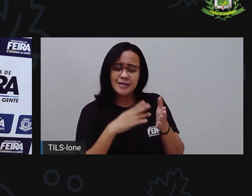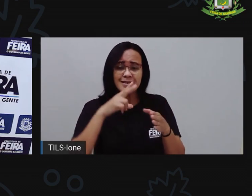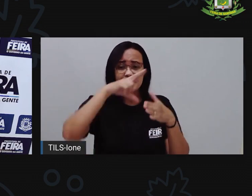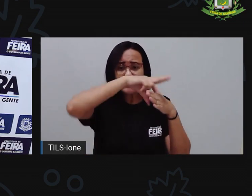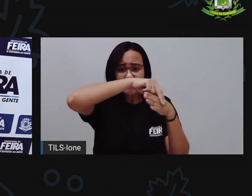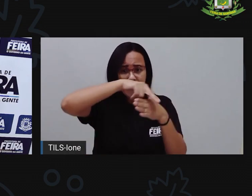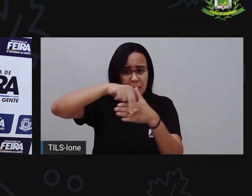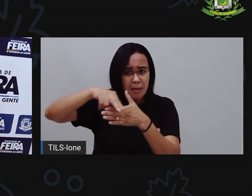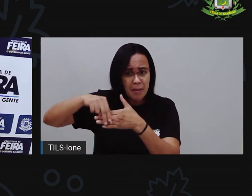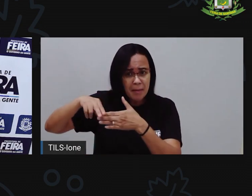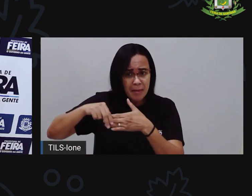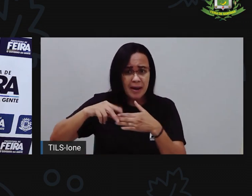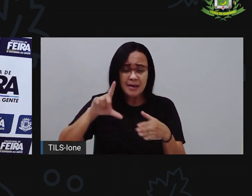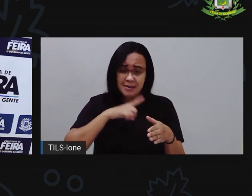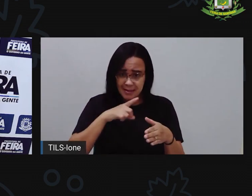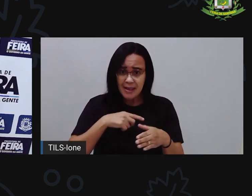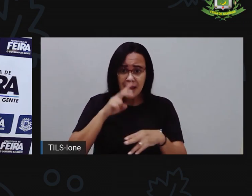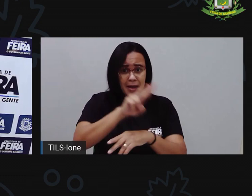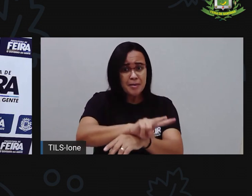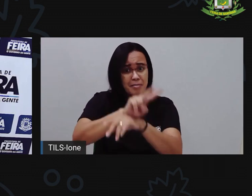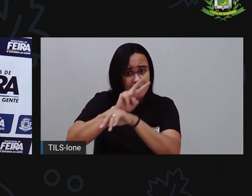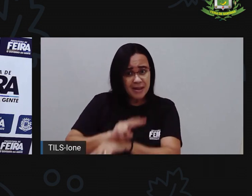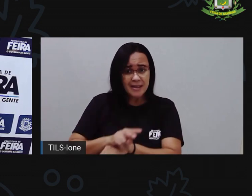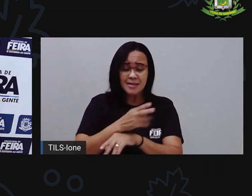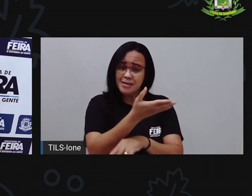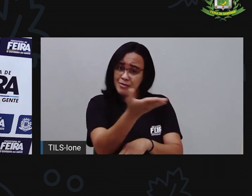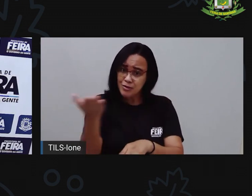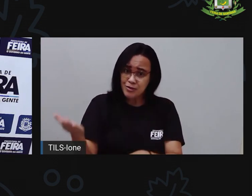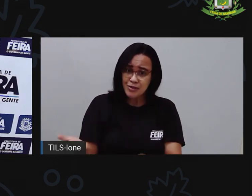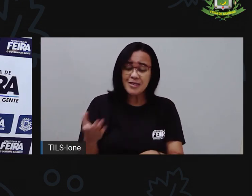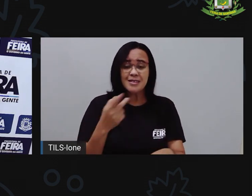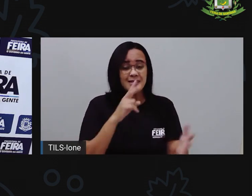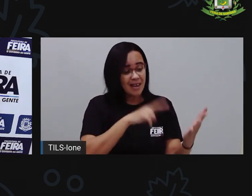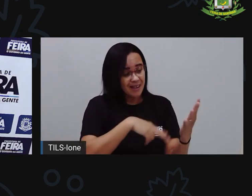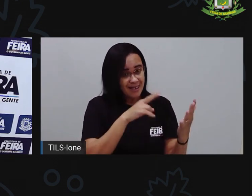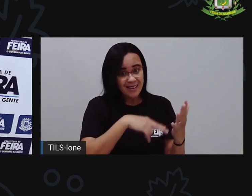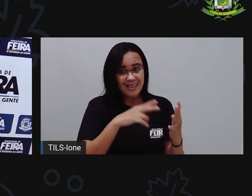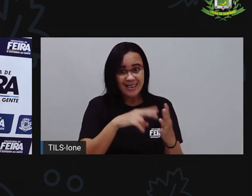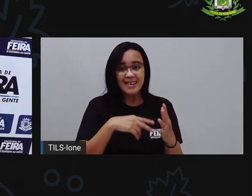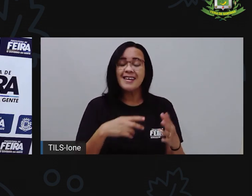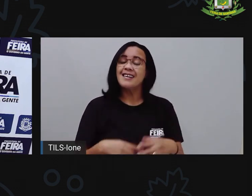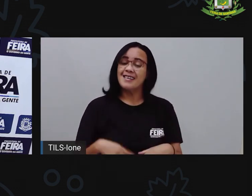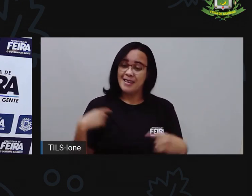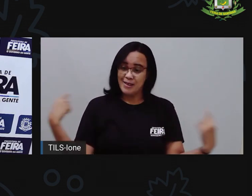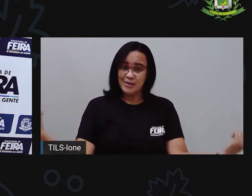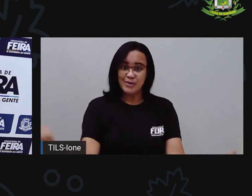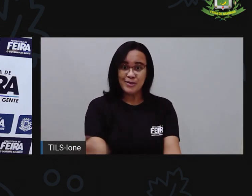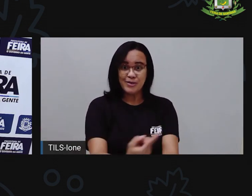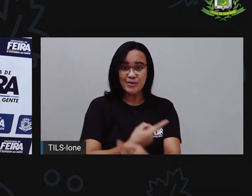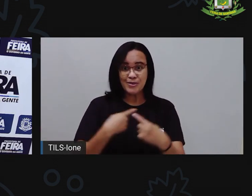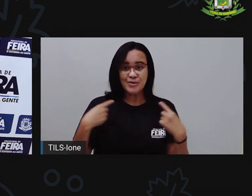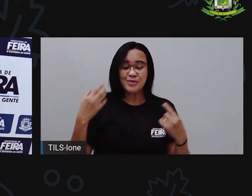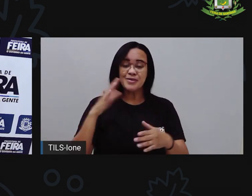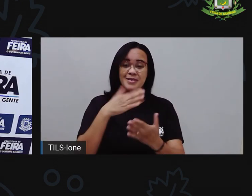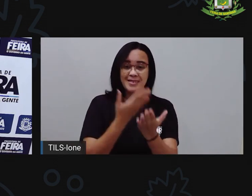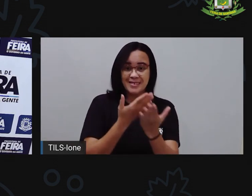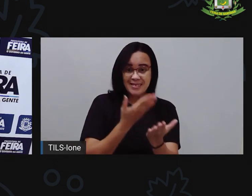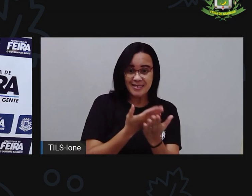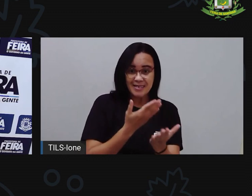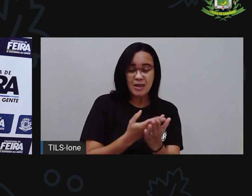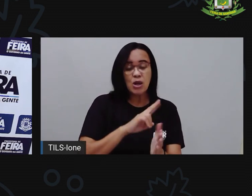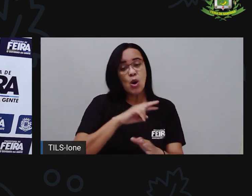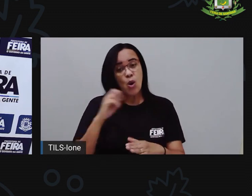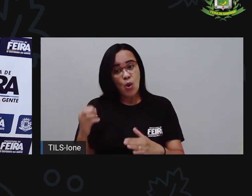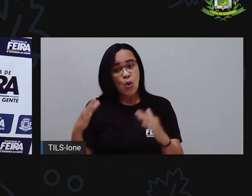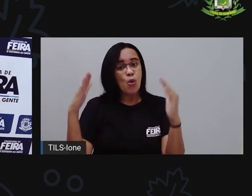consegue te emprestar algum cordel pra que vocês possam ler, fazer uma roda aí. Já pensou? Na sua sala de aula ou em casa, você fazer uma